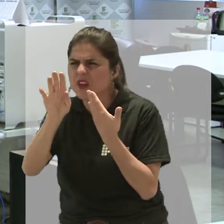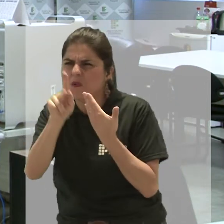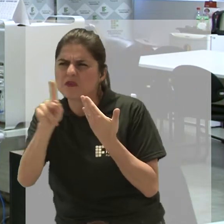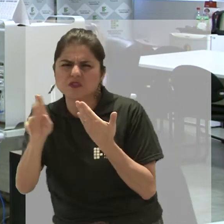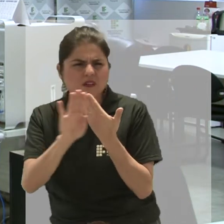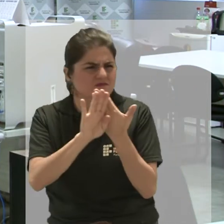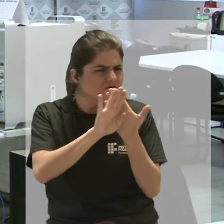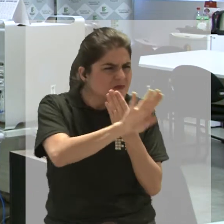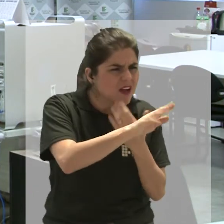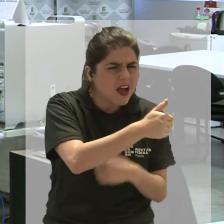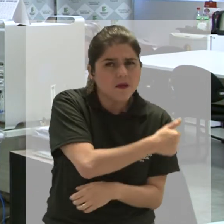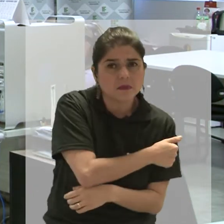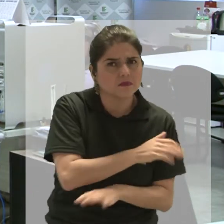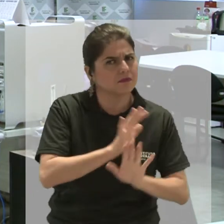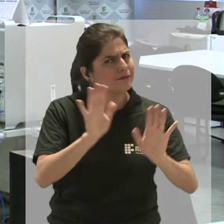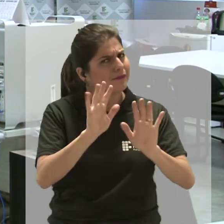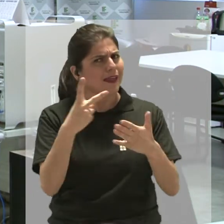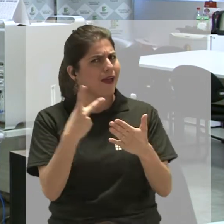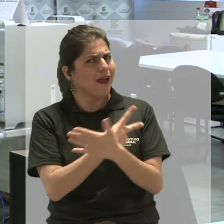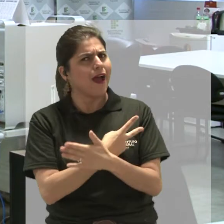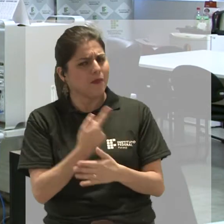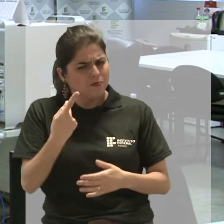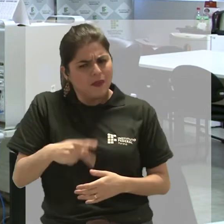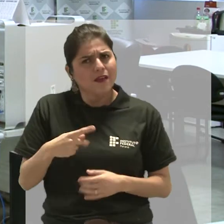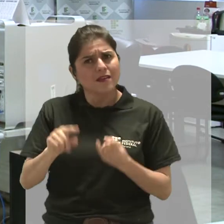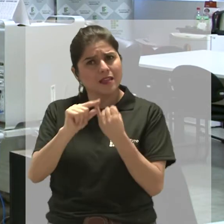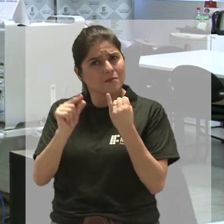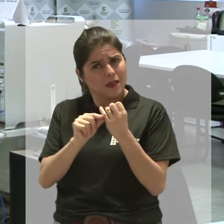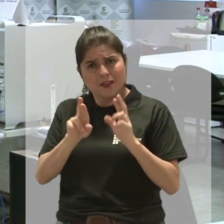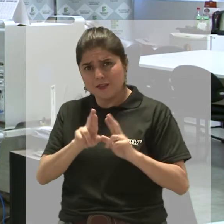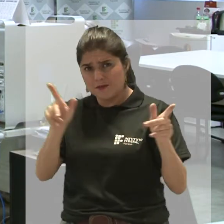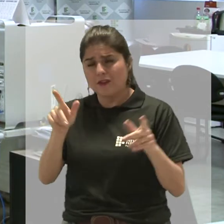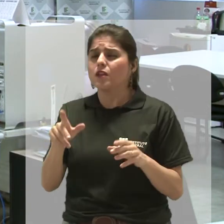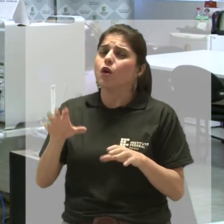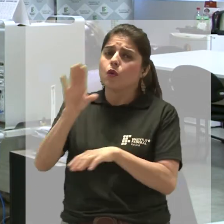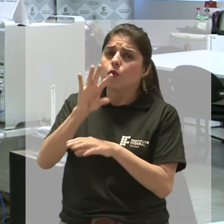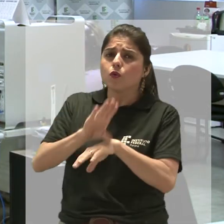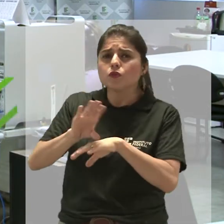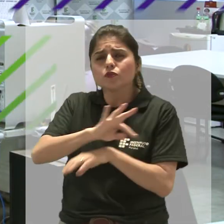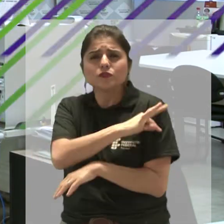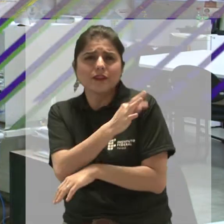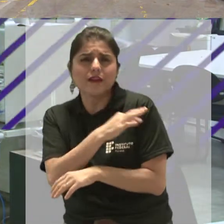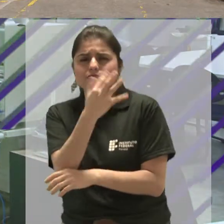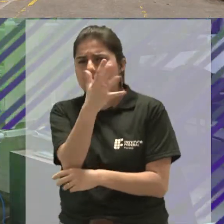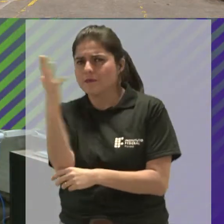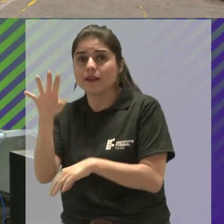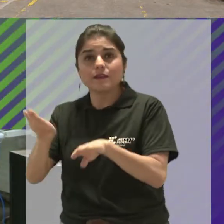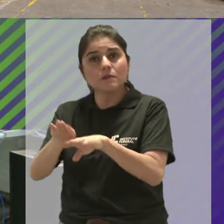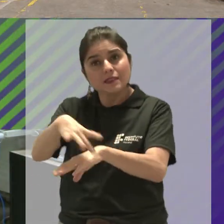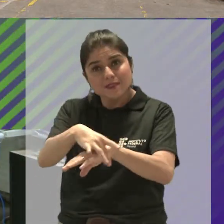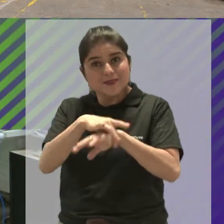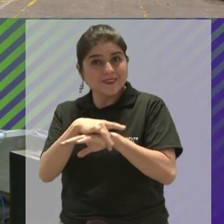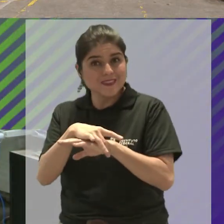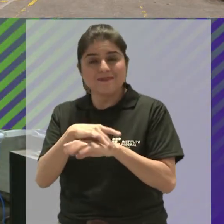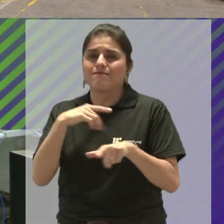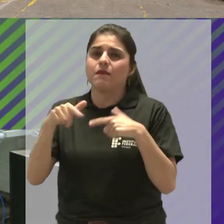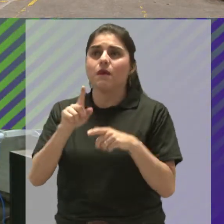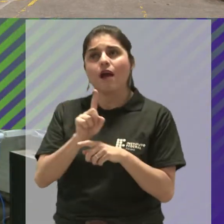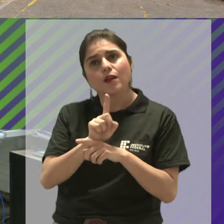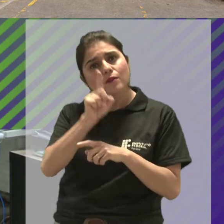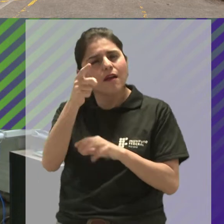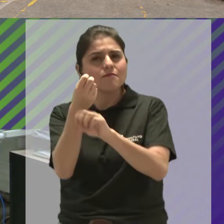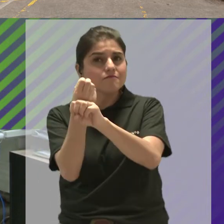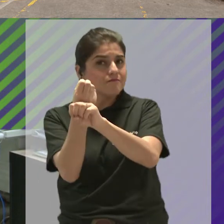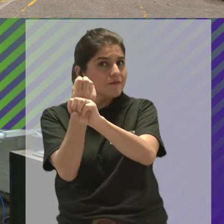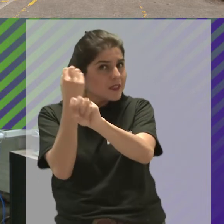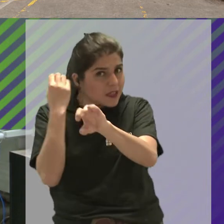muito distante de colegas e professores está muito enganado. Estudantes do curso técnico em meio ambiente e do curso técnico em